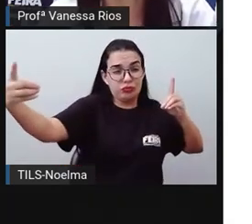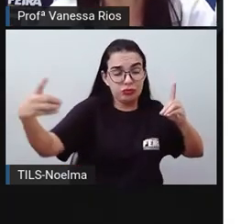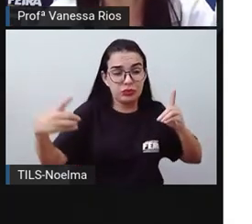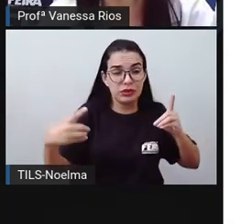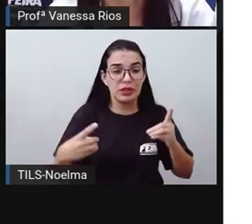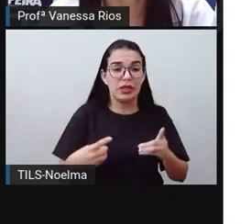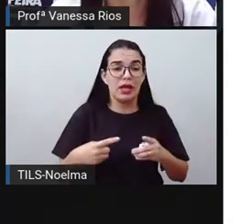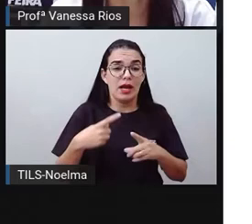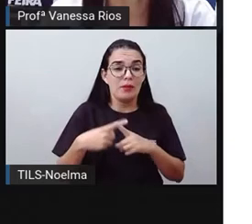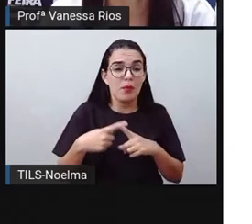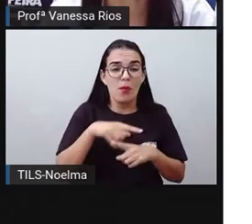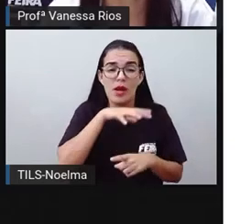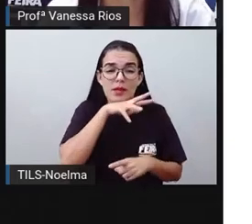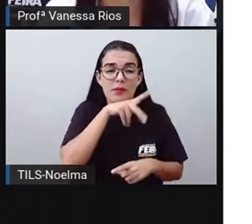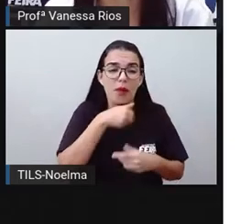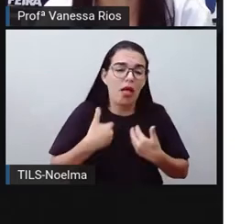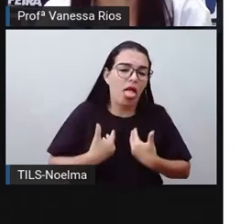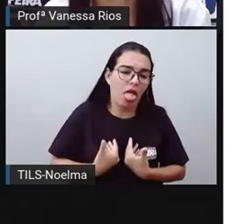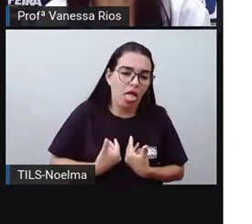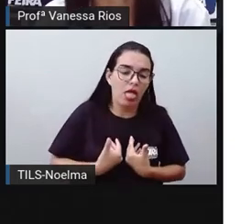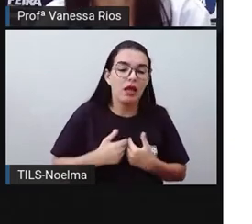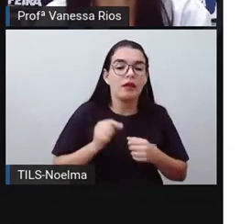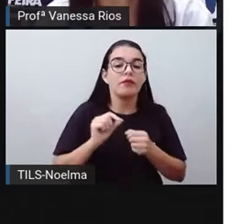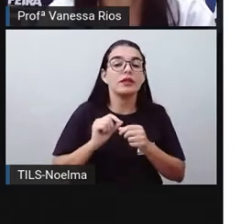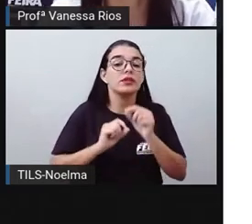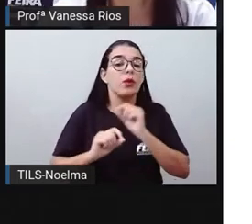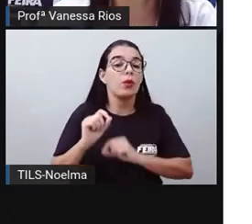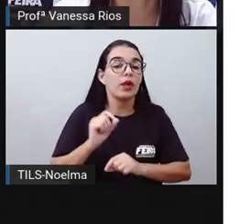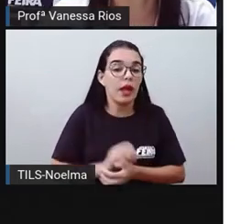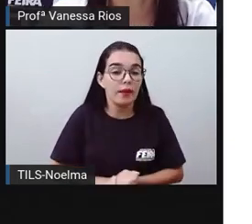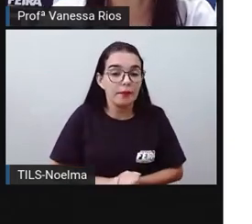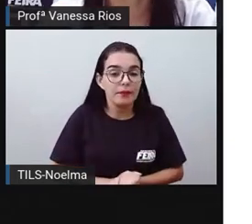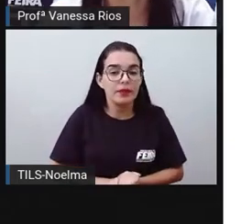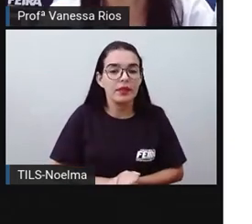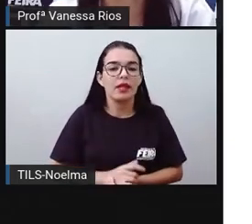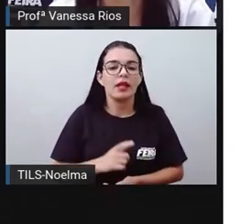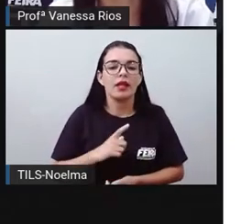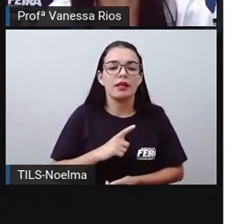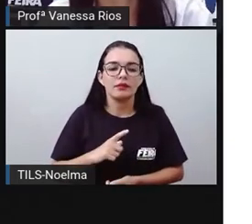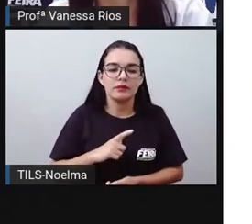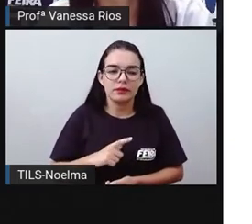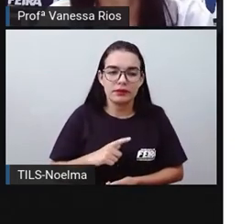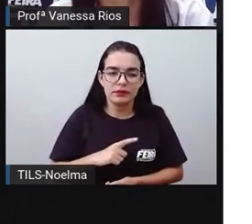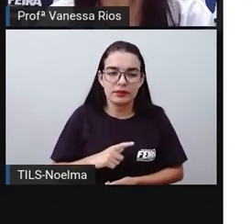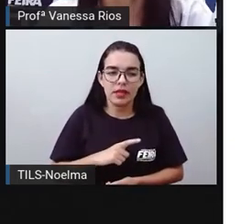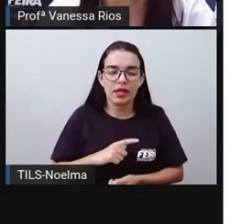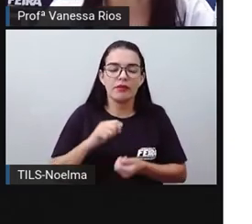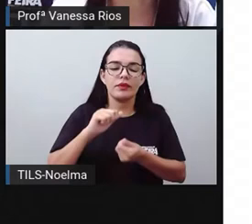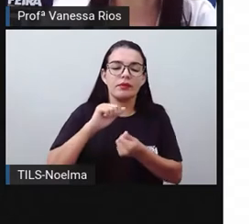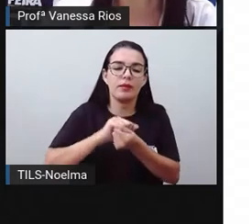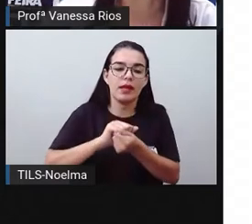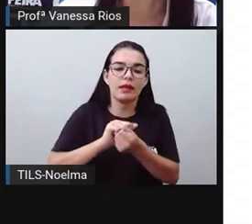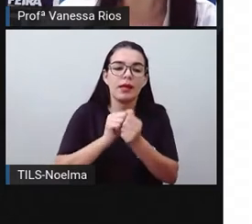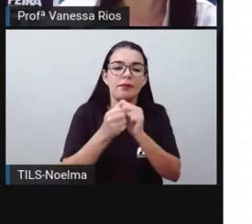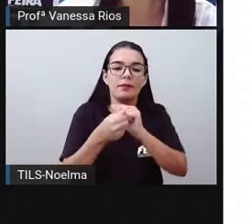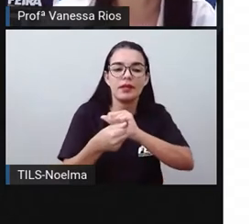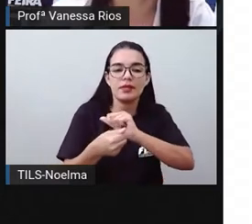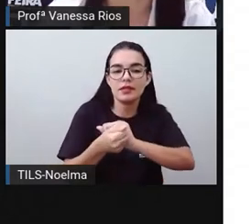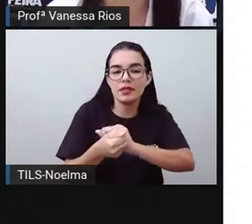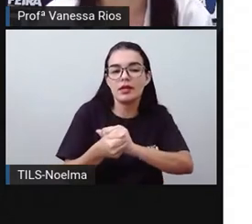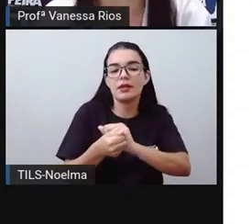aí a quantidade de tempo que se gastava, principalmente para percorrer uma distância maior, pensando no